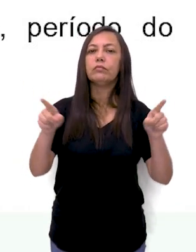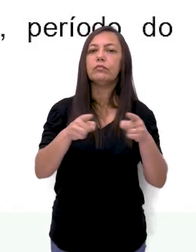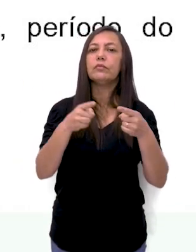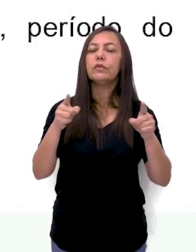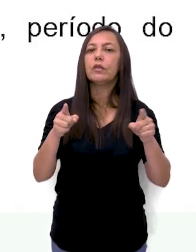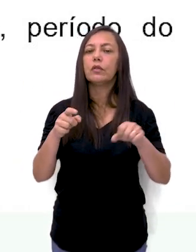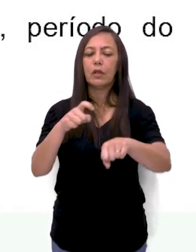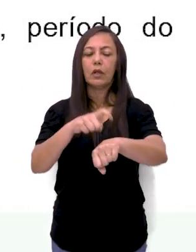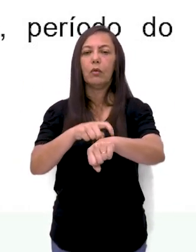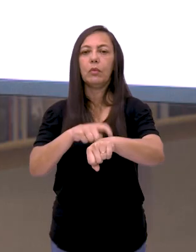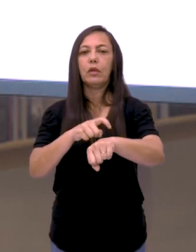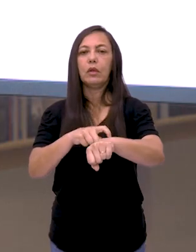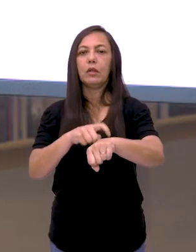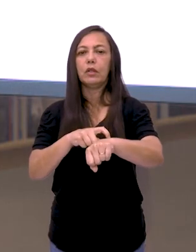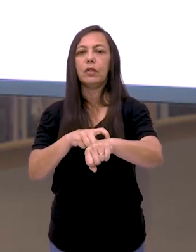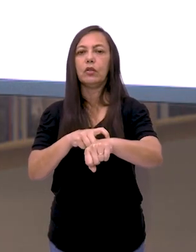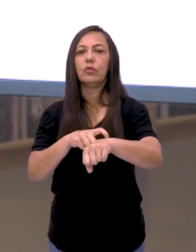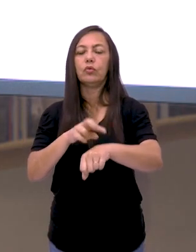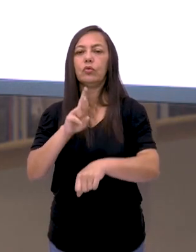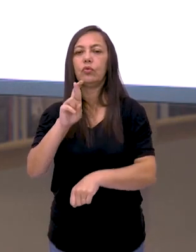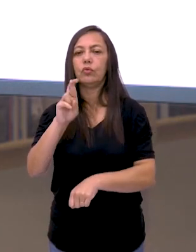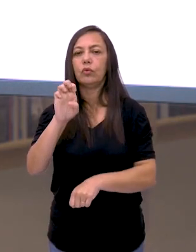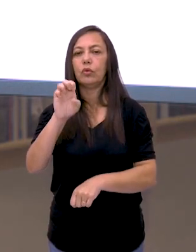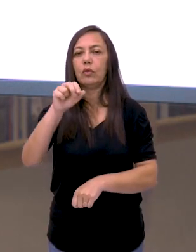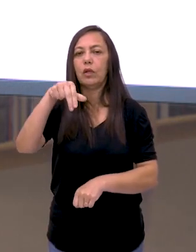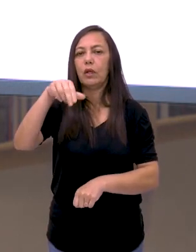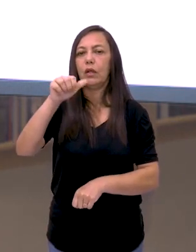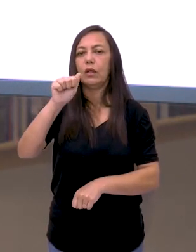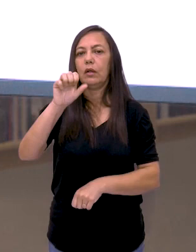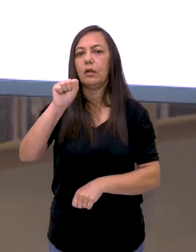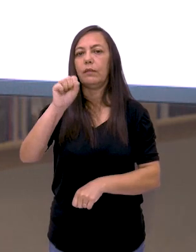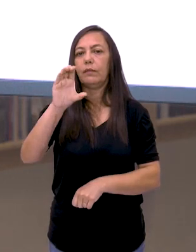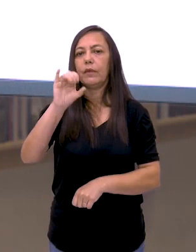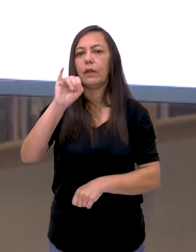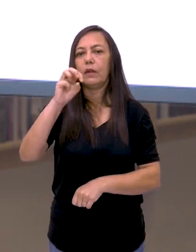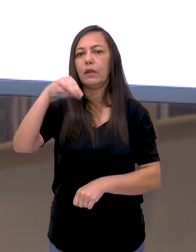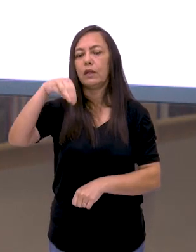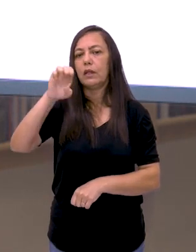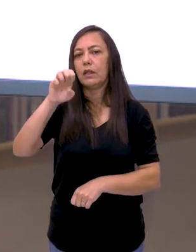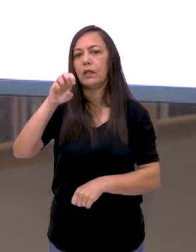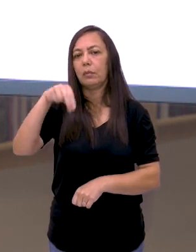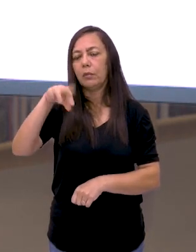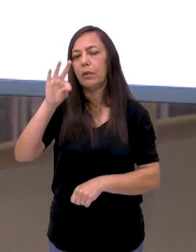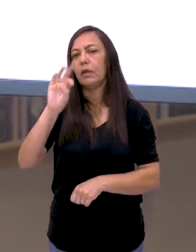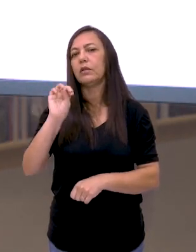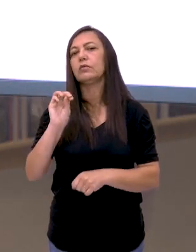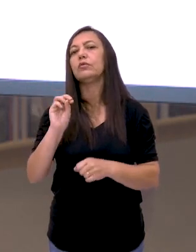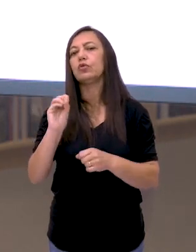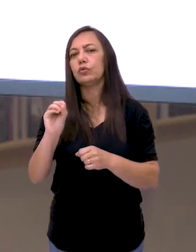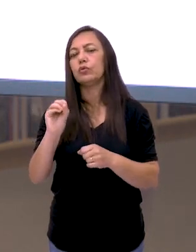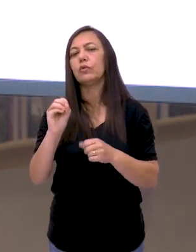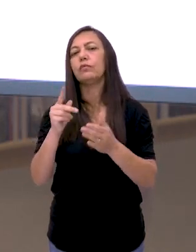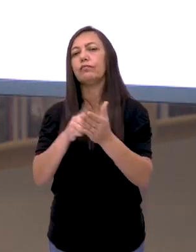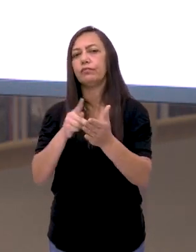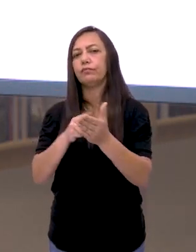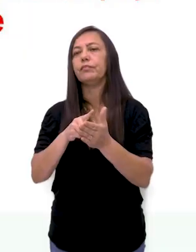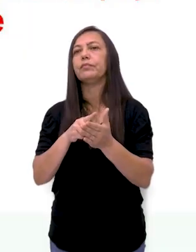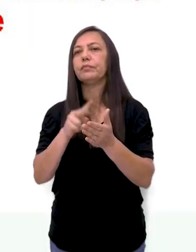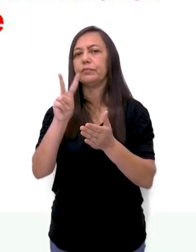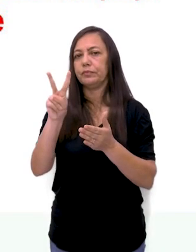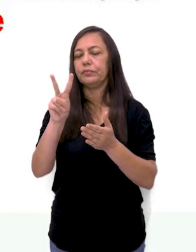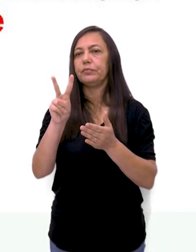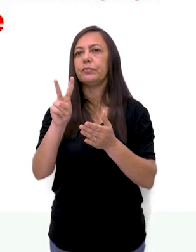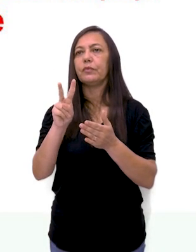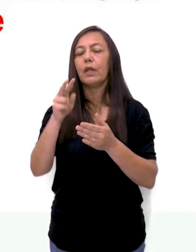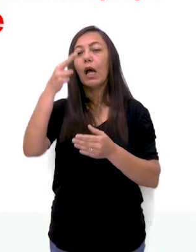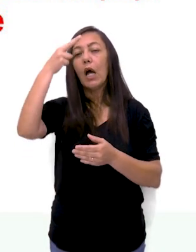Período do Renascimento. Verdade. Vamos lá para a próxima questão. Na quarta questão diz o seguinte. Como